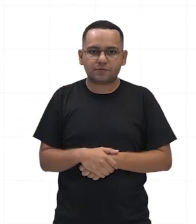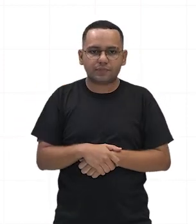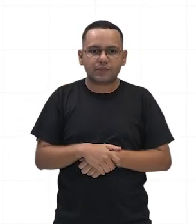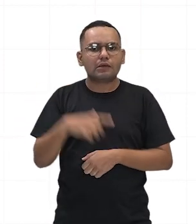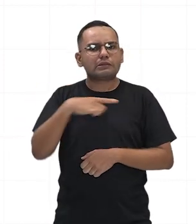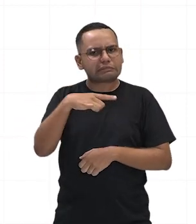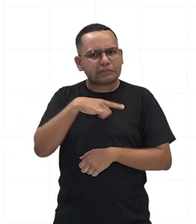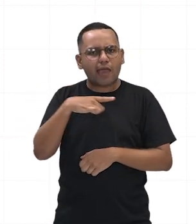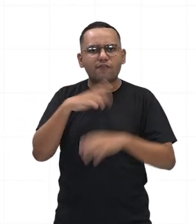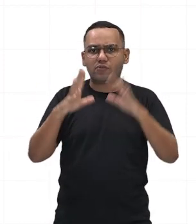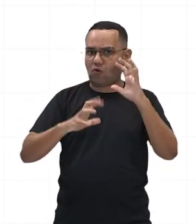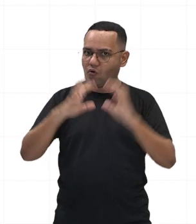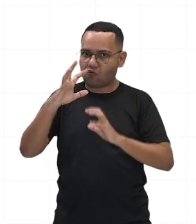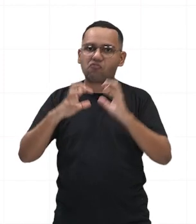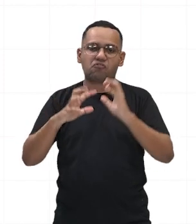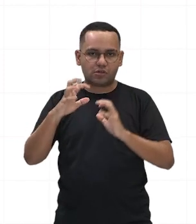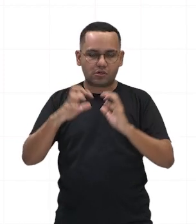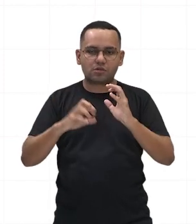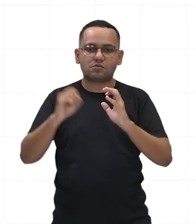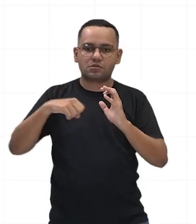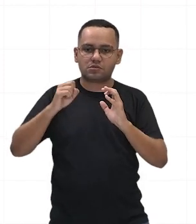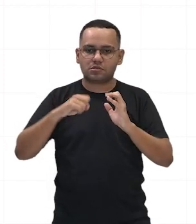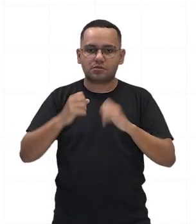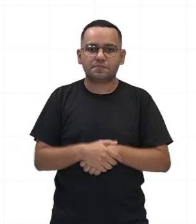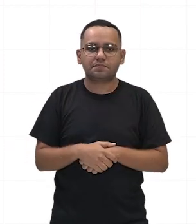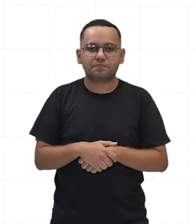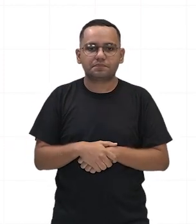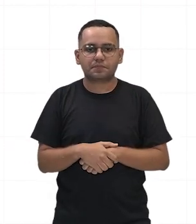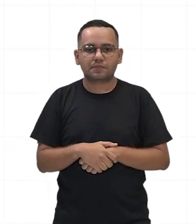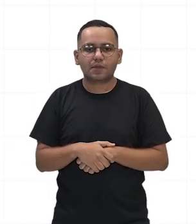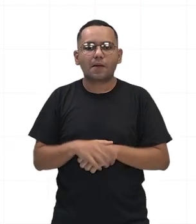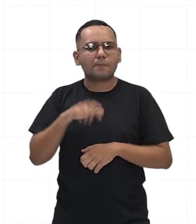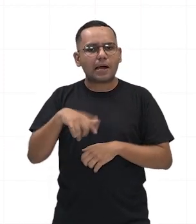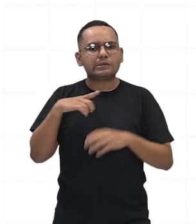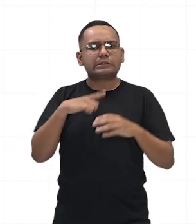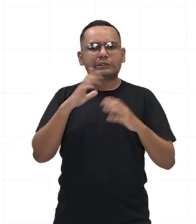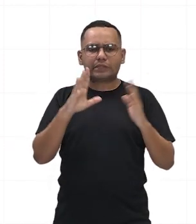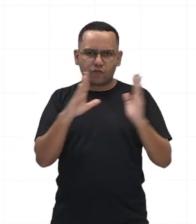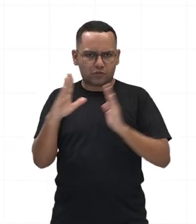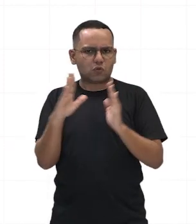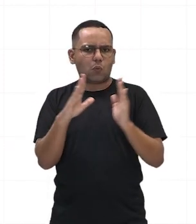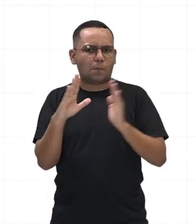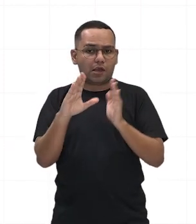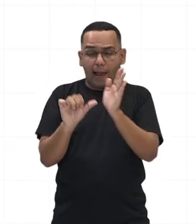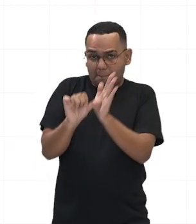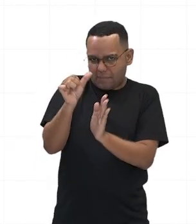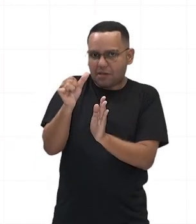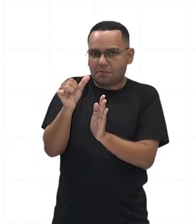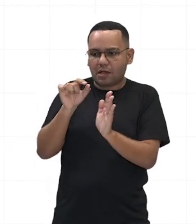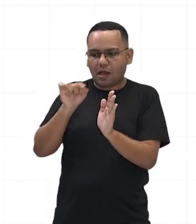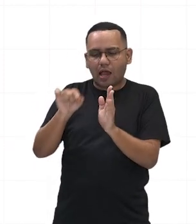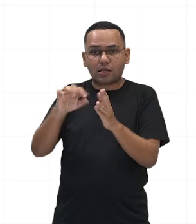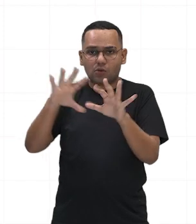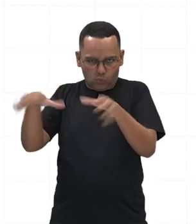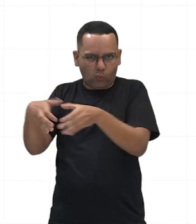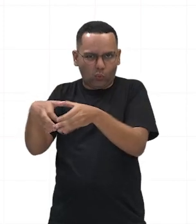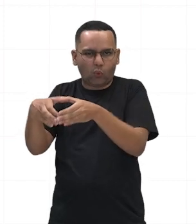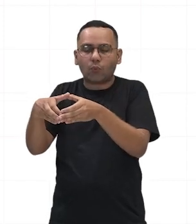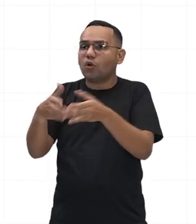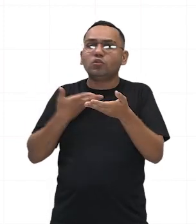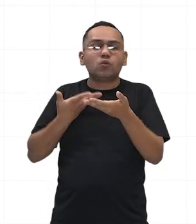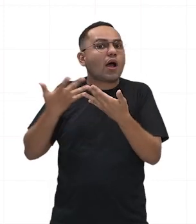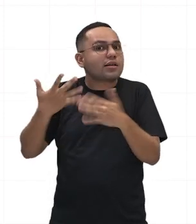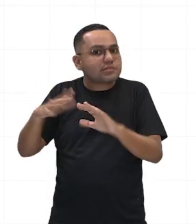494 a.C., quando os plebeus ameaçaram não lutar mais no exército, caso suas